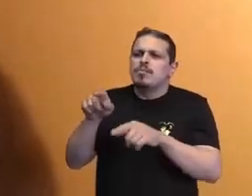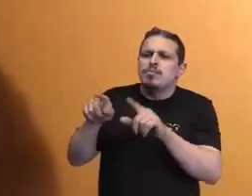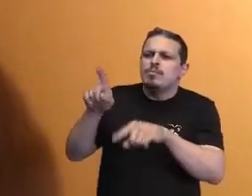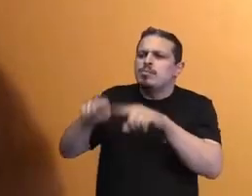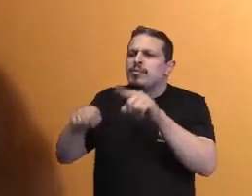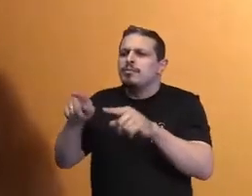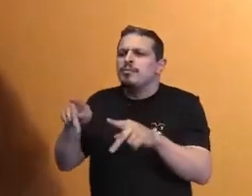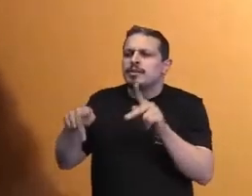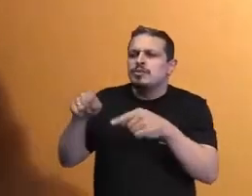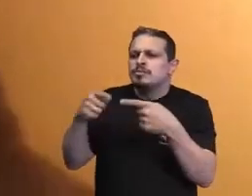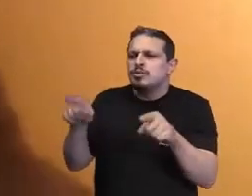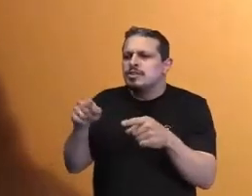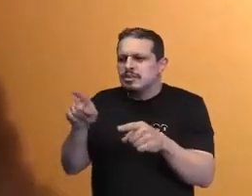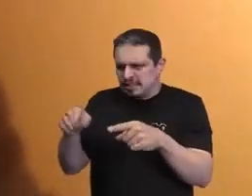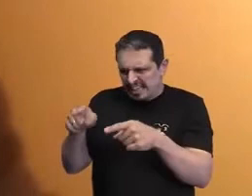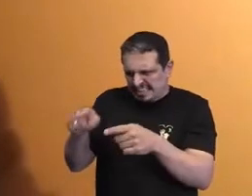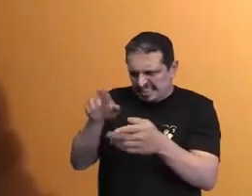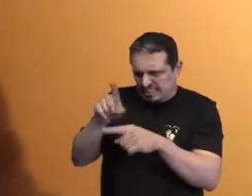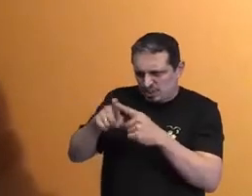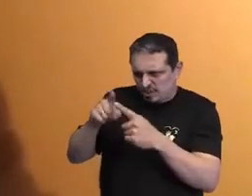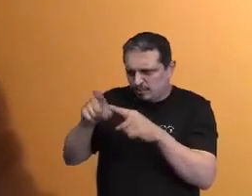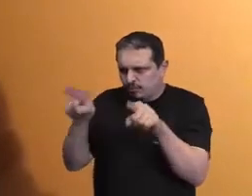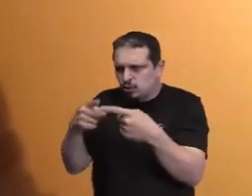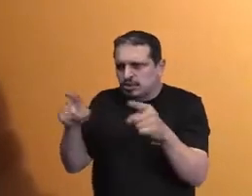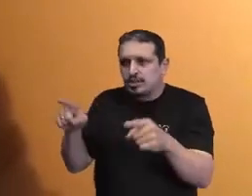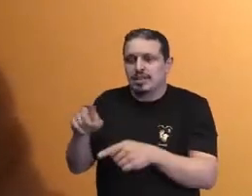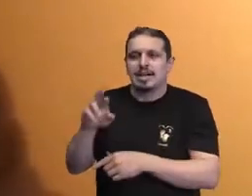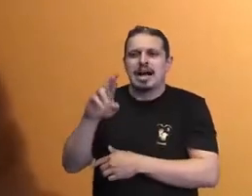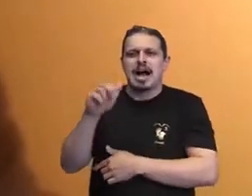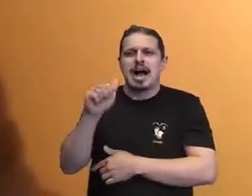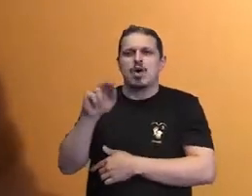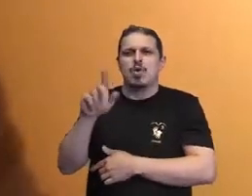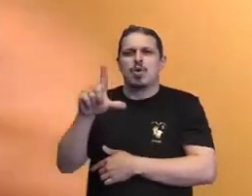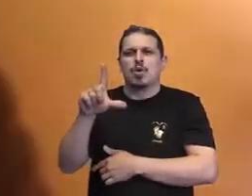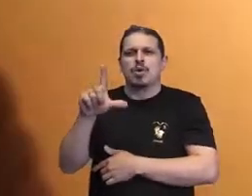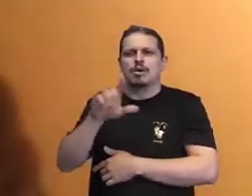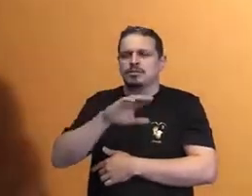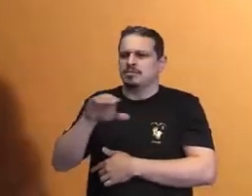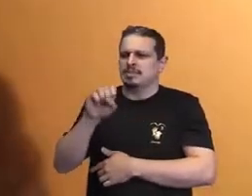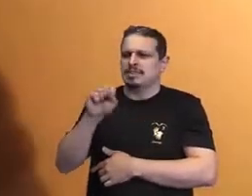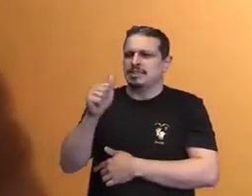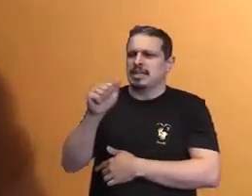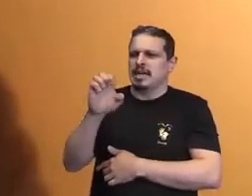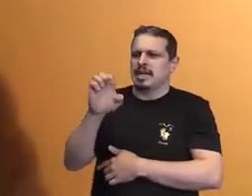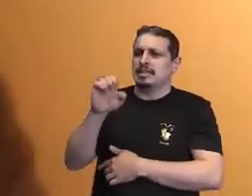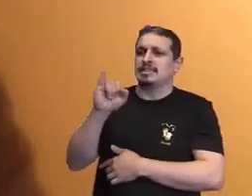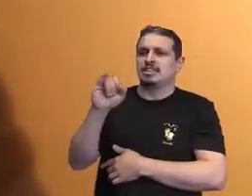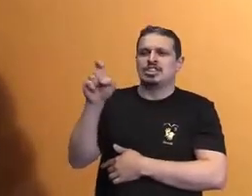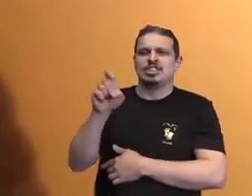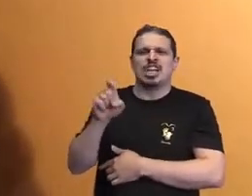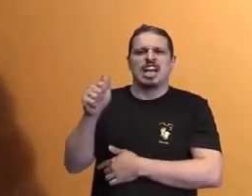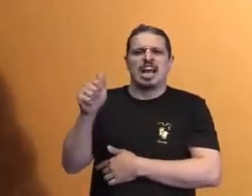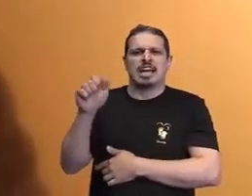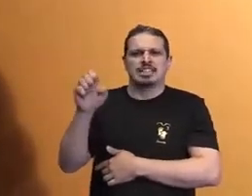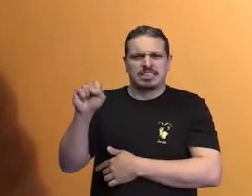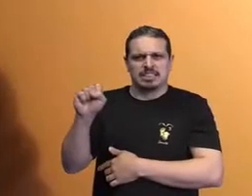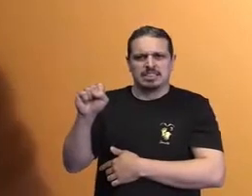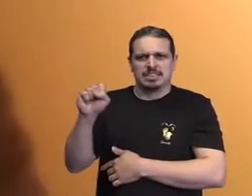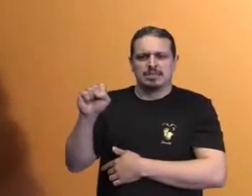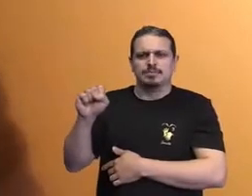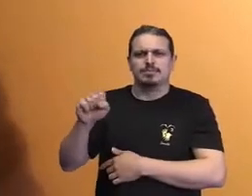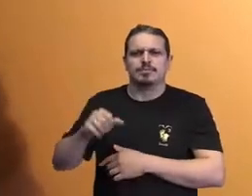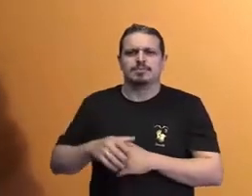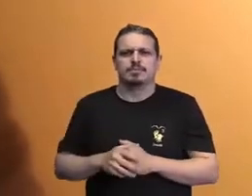álbum lançado pelo Raul Seixas em 1973, repito, 48 anos atrás, eu